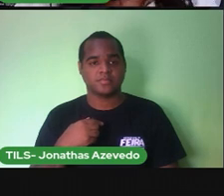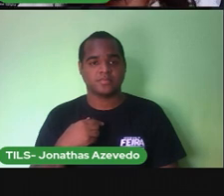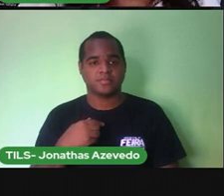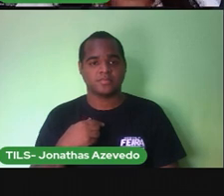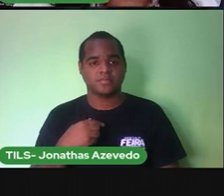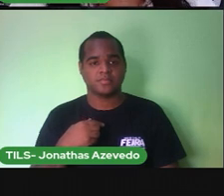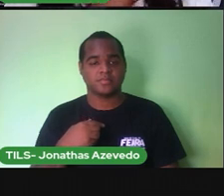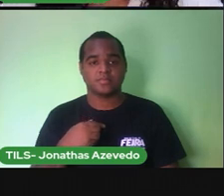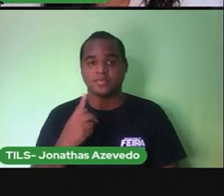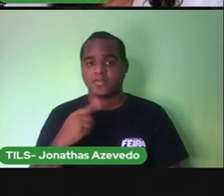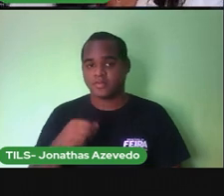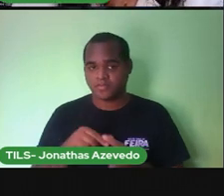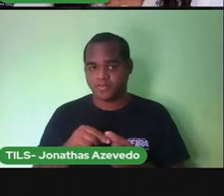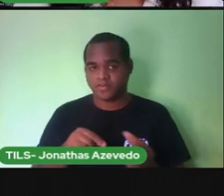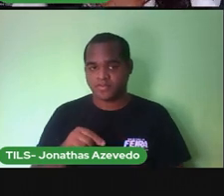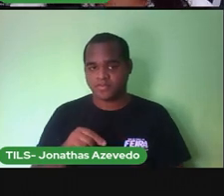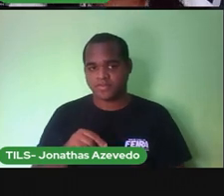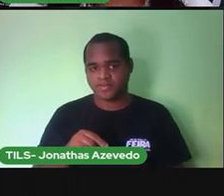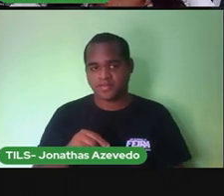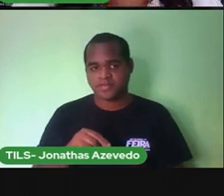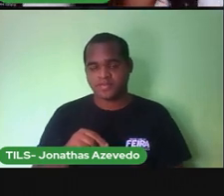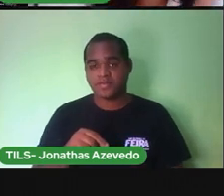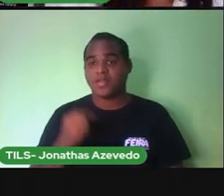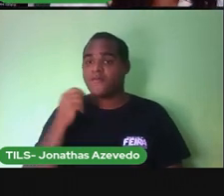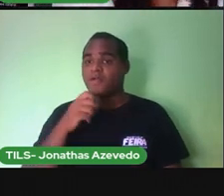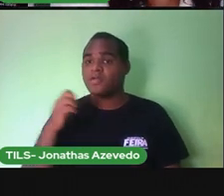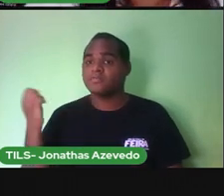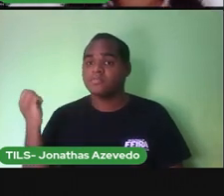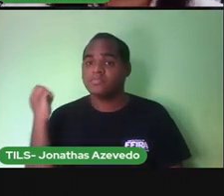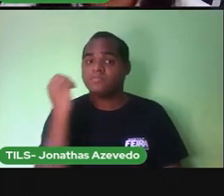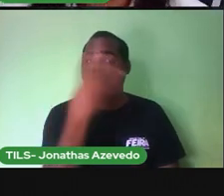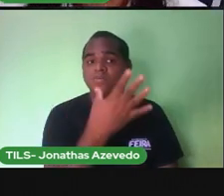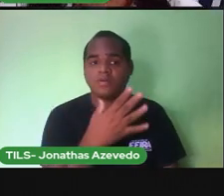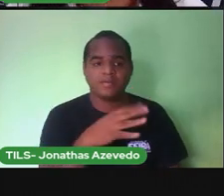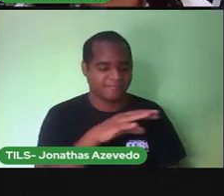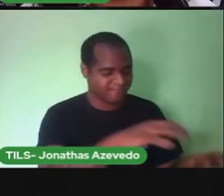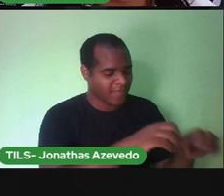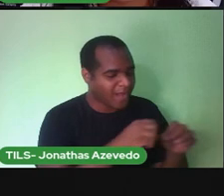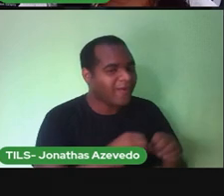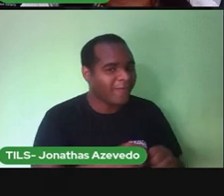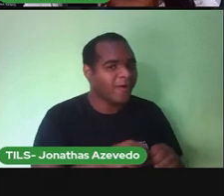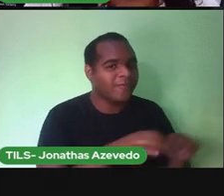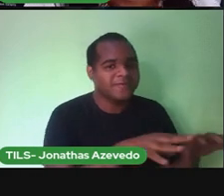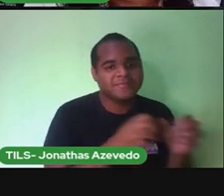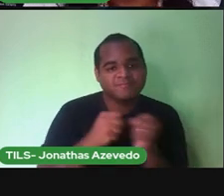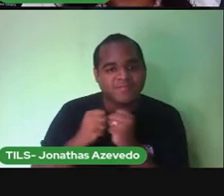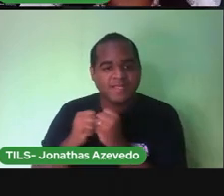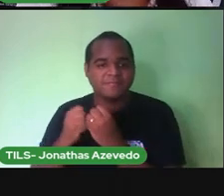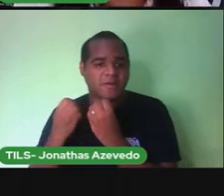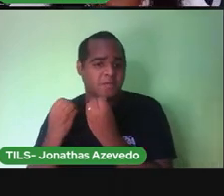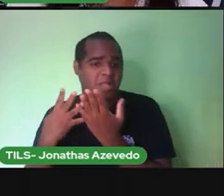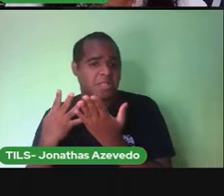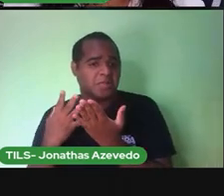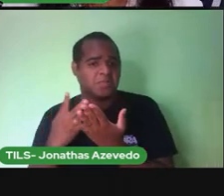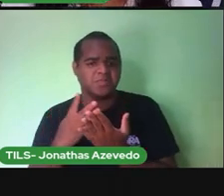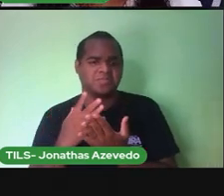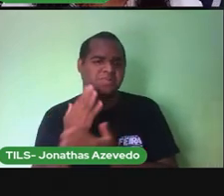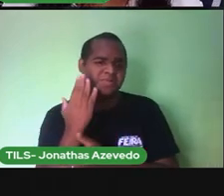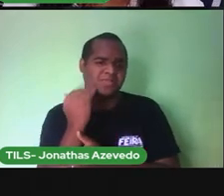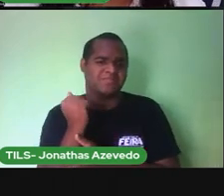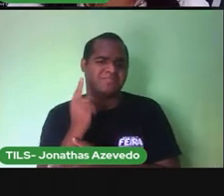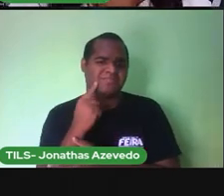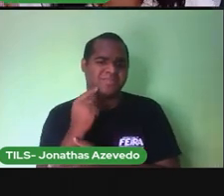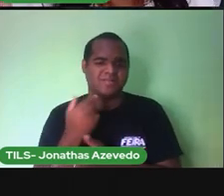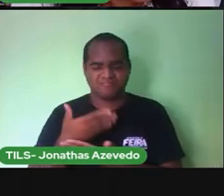Um graveto Alguma coisa Joga Fala Vai pegar Ela corre E pega E traz Ela ainda não dá Na mão Porque ela É